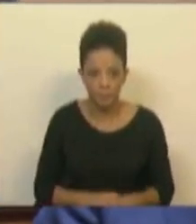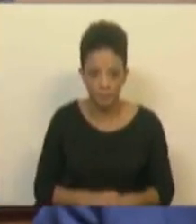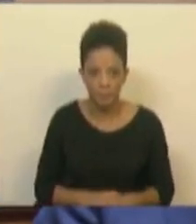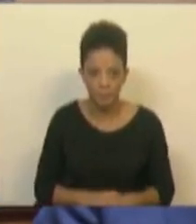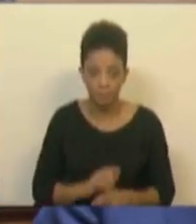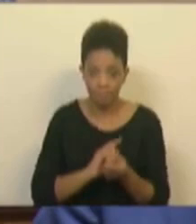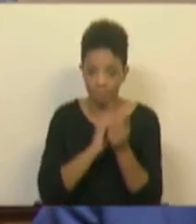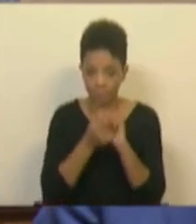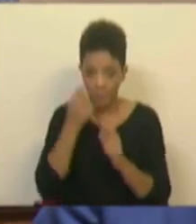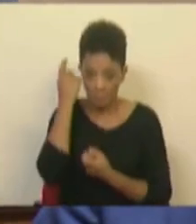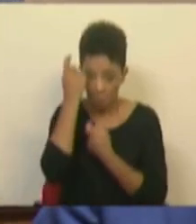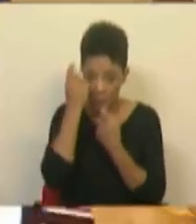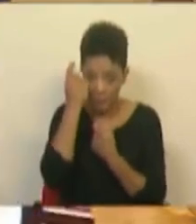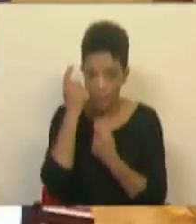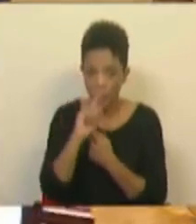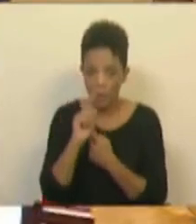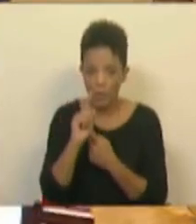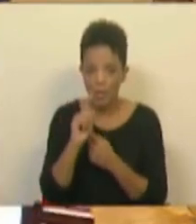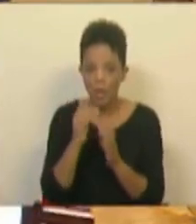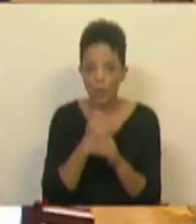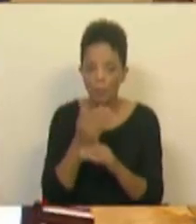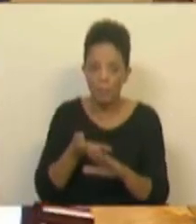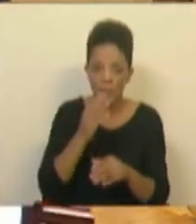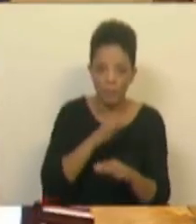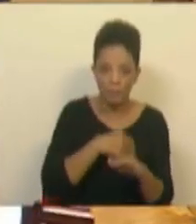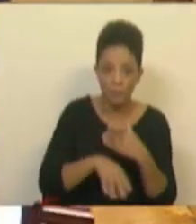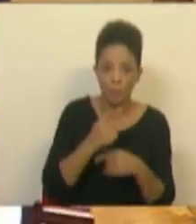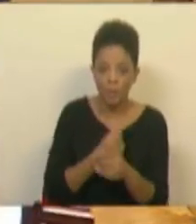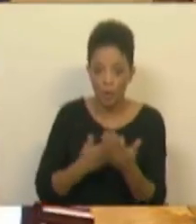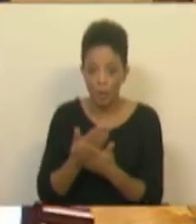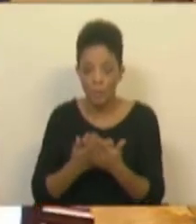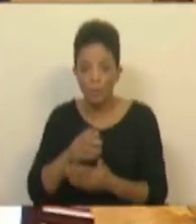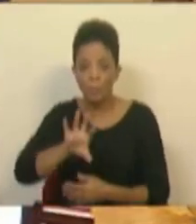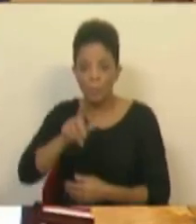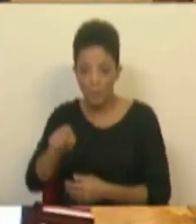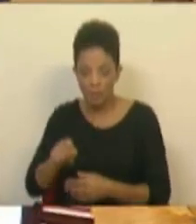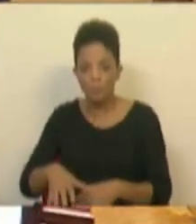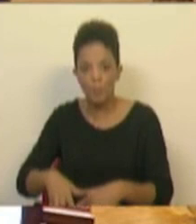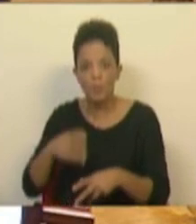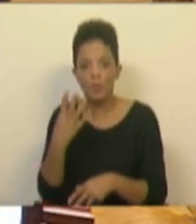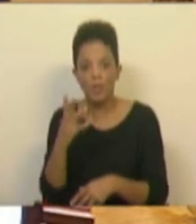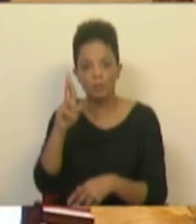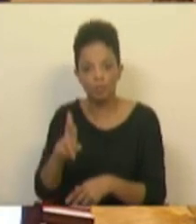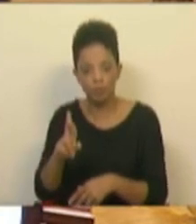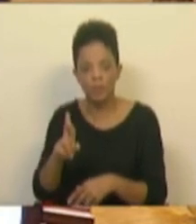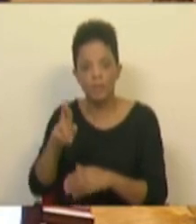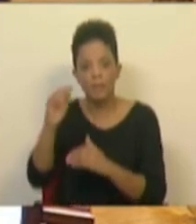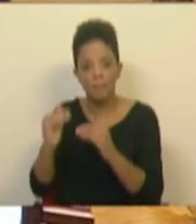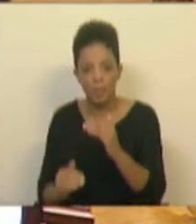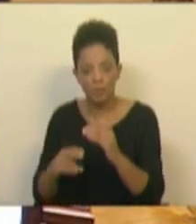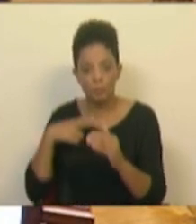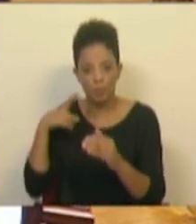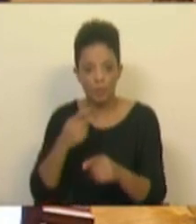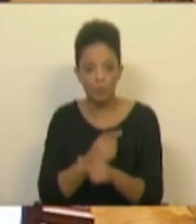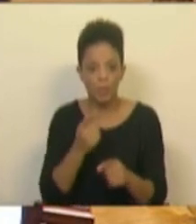que, ao contrário do que pensam, não é de rouba mais fácil porque a economia daquele país vai crescer quatro vezes menos do que a portuguesa. A